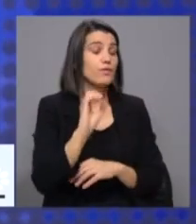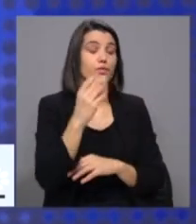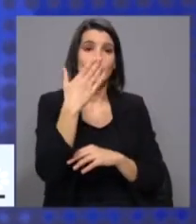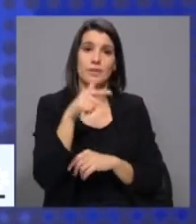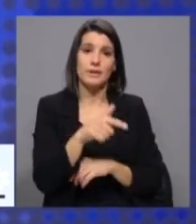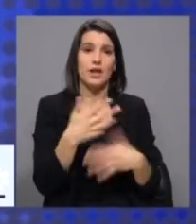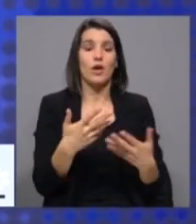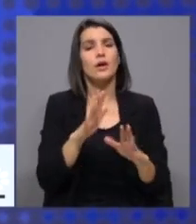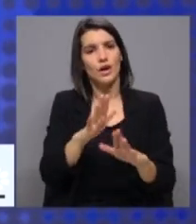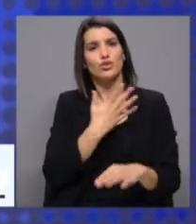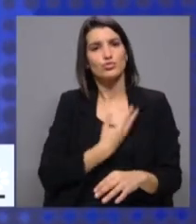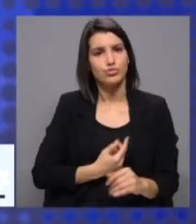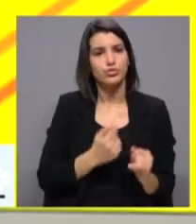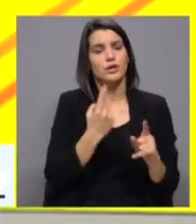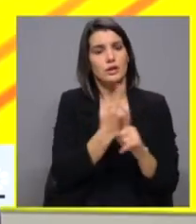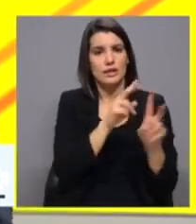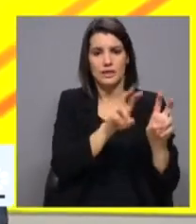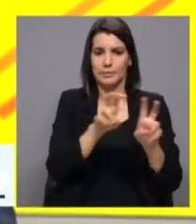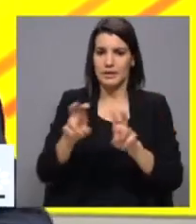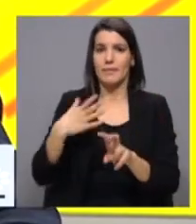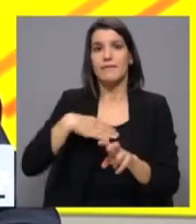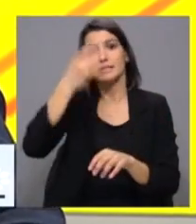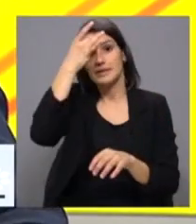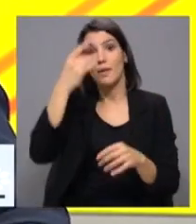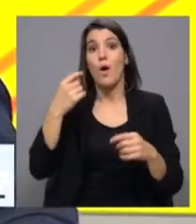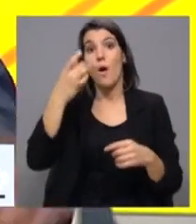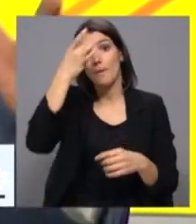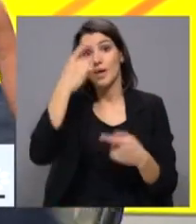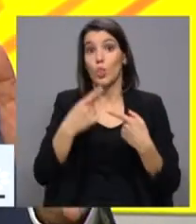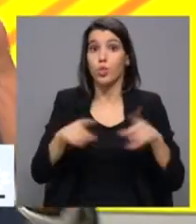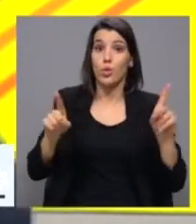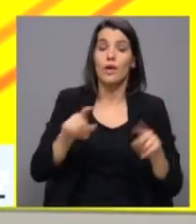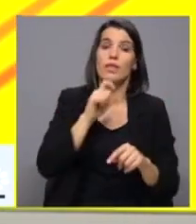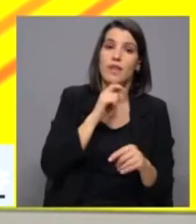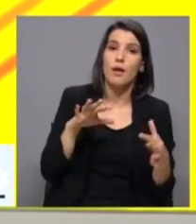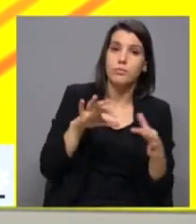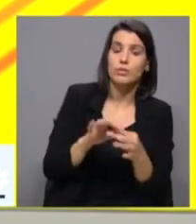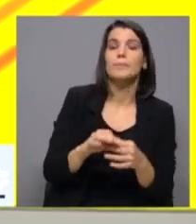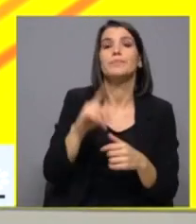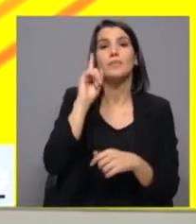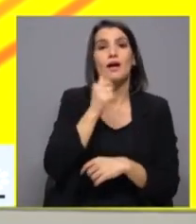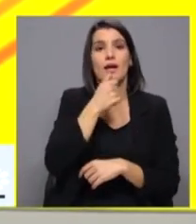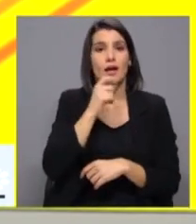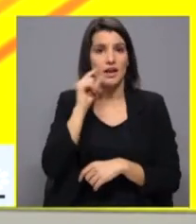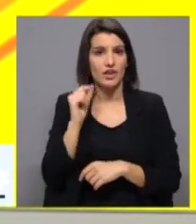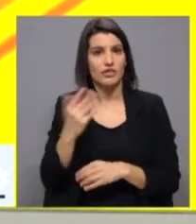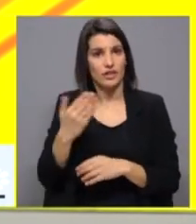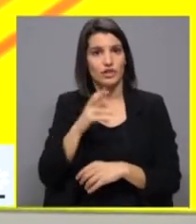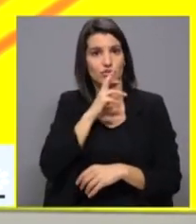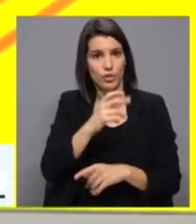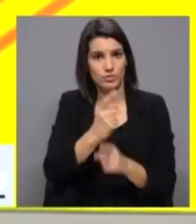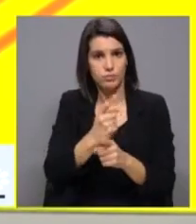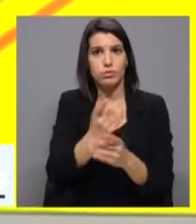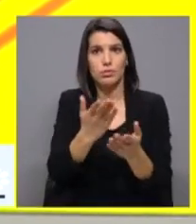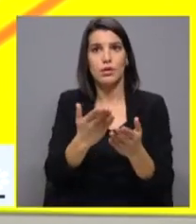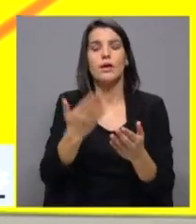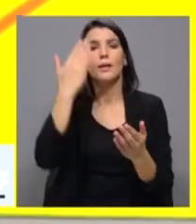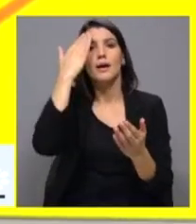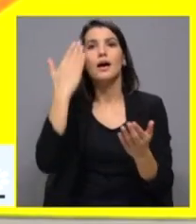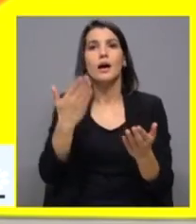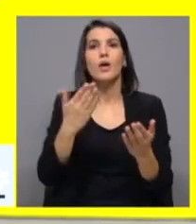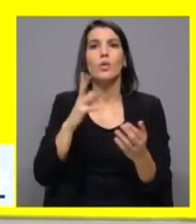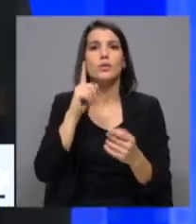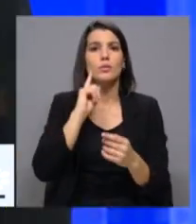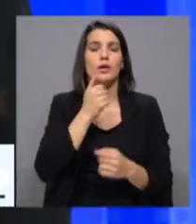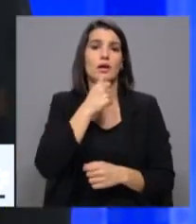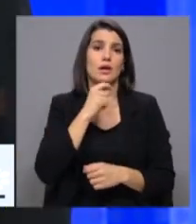por partes. Primeiro, quero também ver onde é que divergem para ver onde é que são possíveis pontos. E Inês, também lhe vou dar o direito de resposta, até que ponto é que quando a Inês